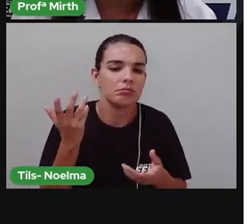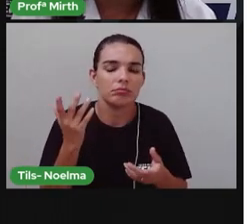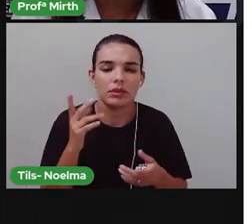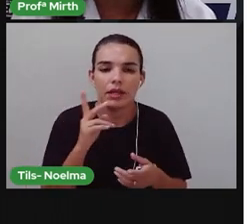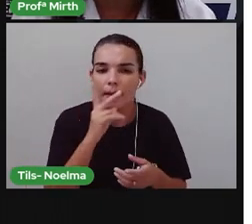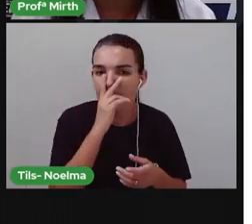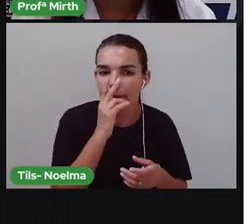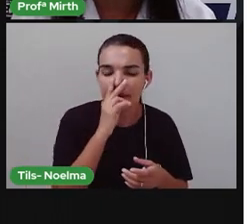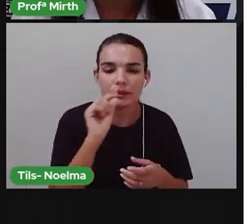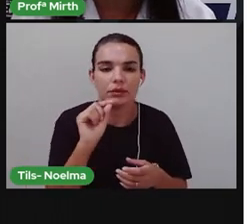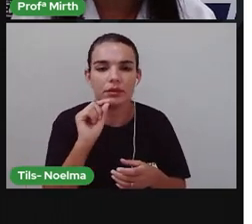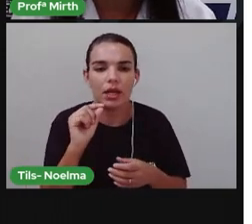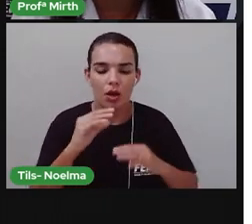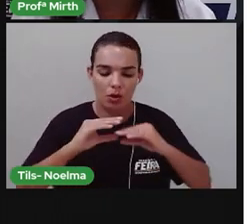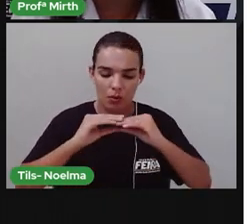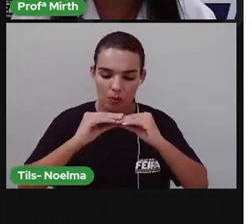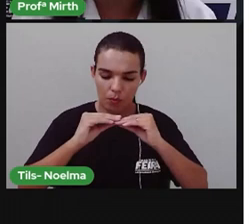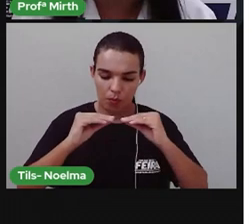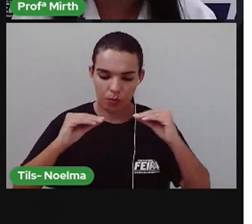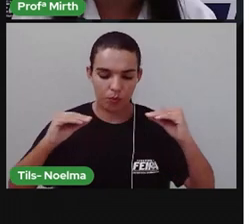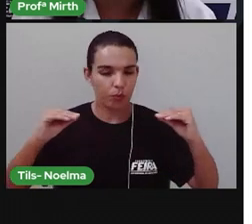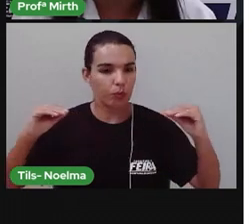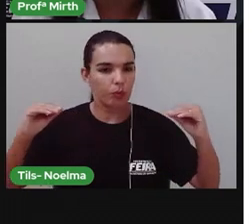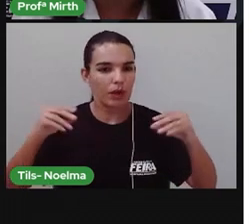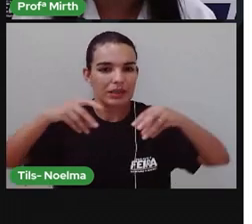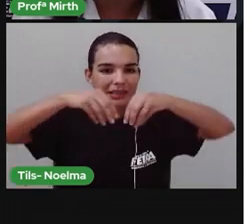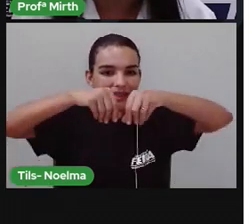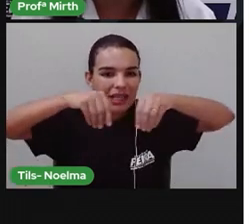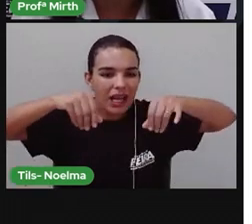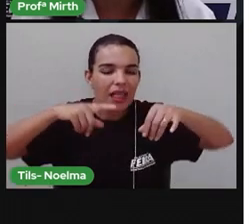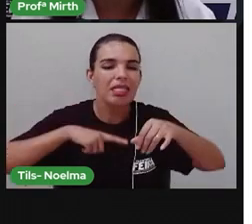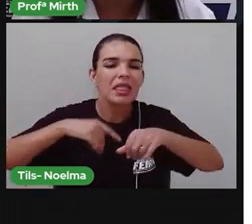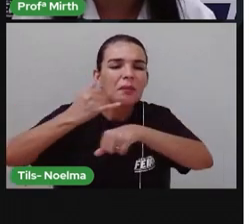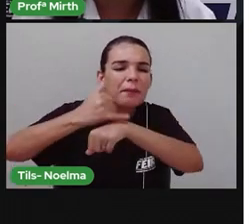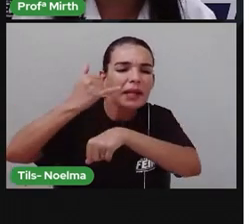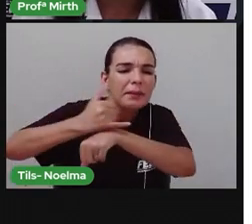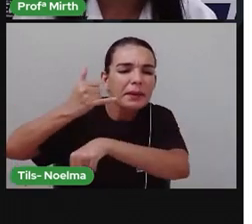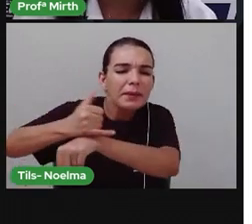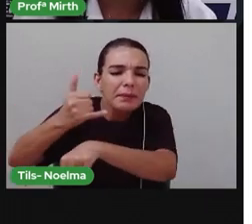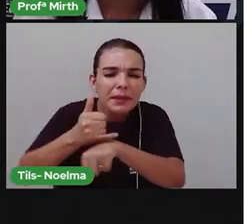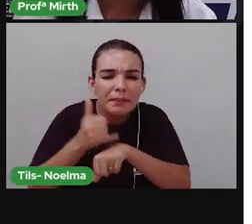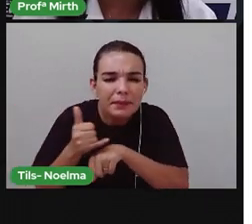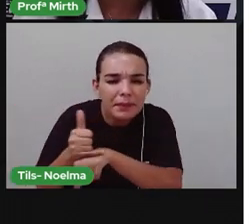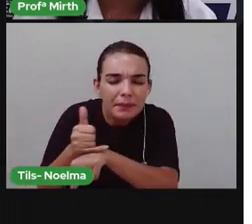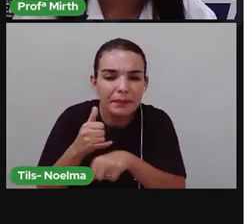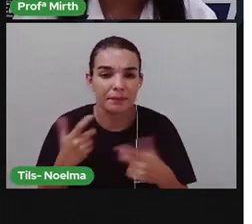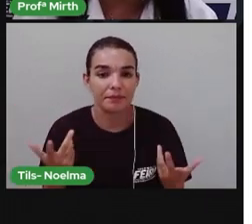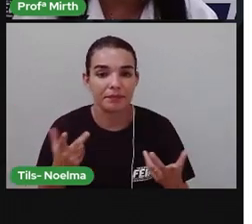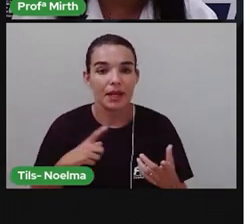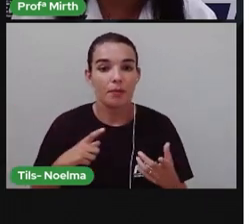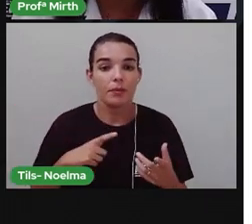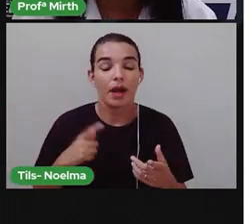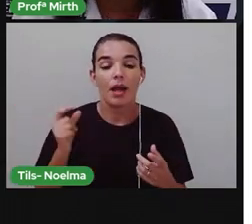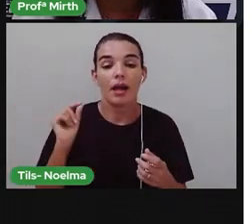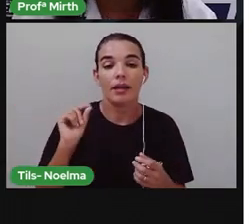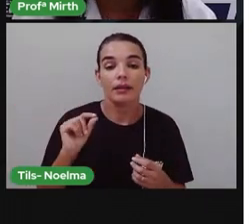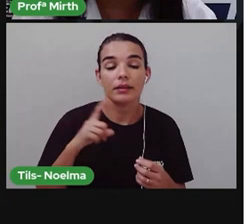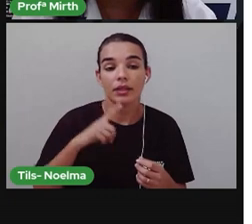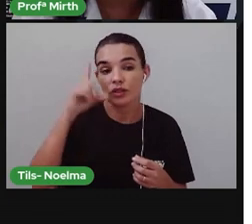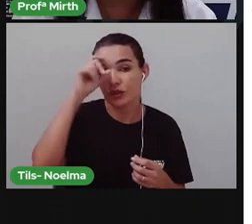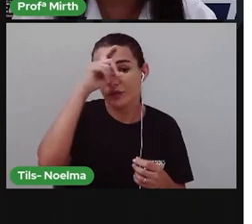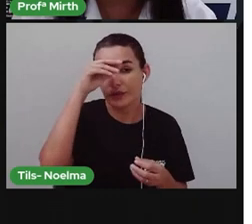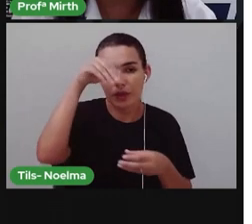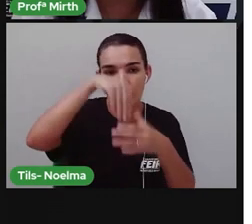o solo Raso e pedregoso, né? Que é aquele cheio de pedra Que vai dificultar aí O armazenamento De água